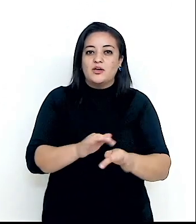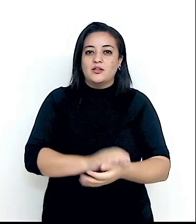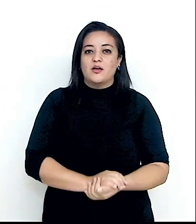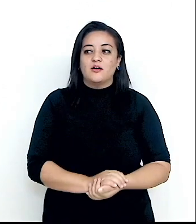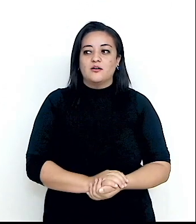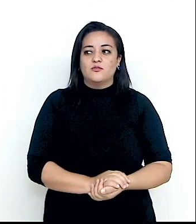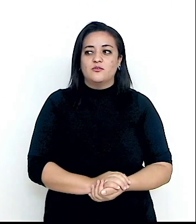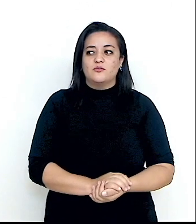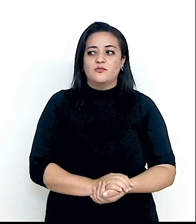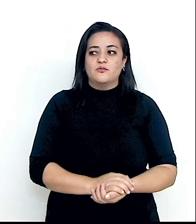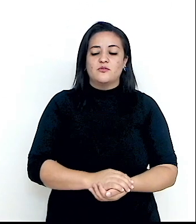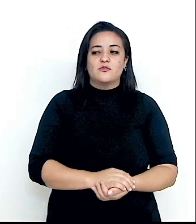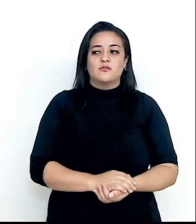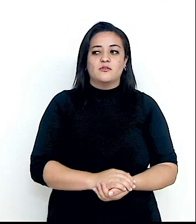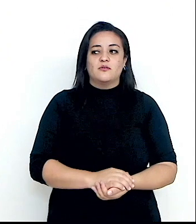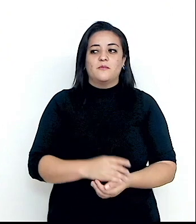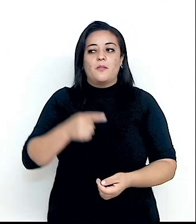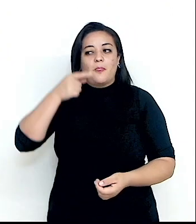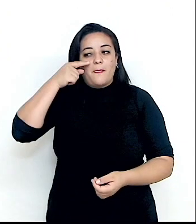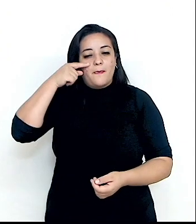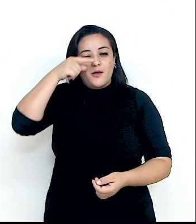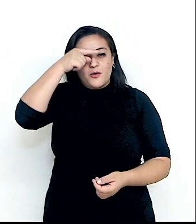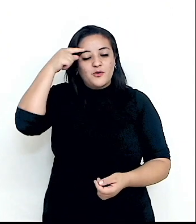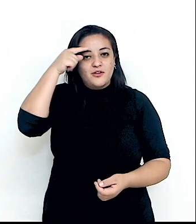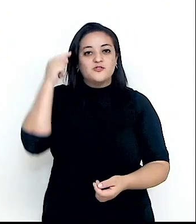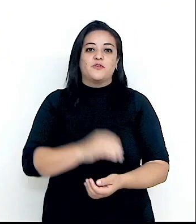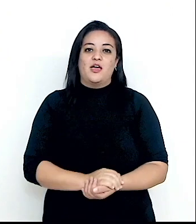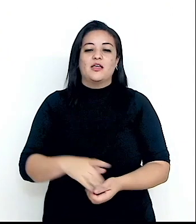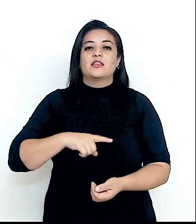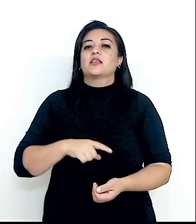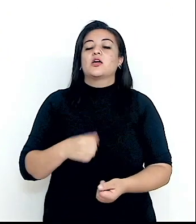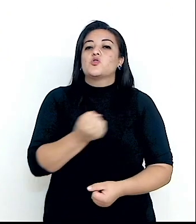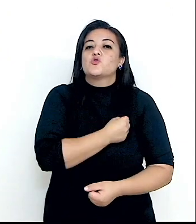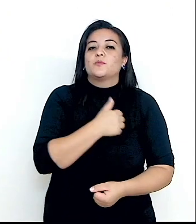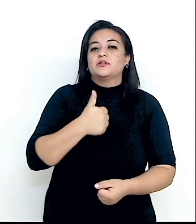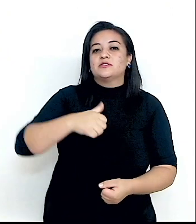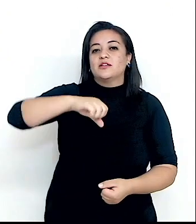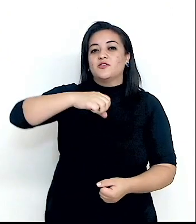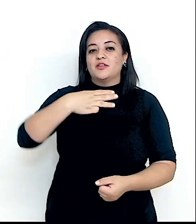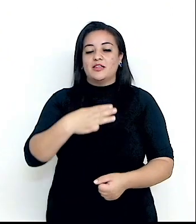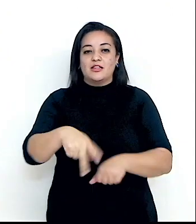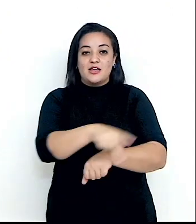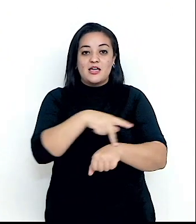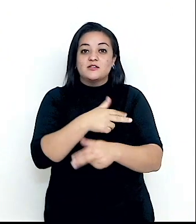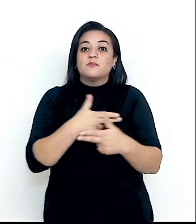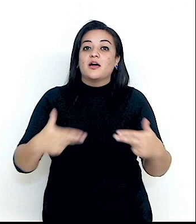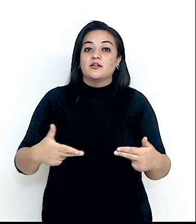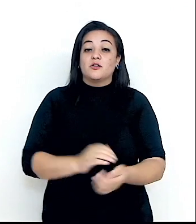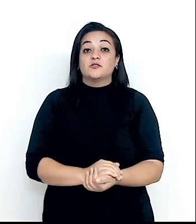até que formou um número de 193 países, ou seja, quase que